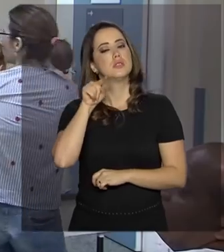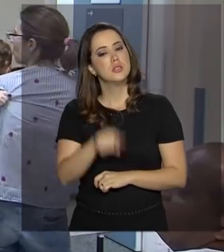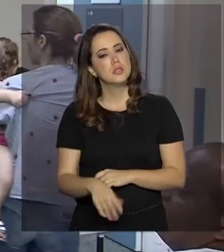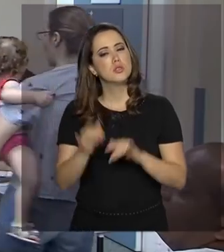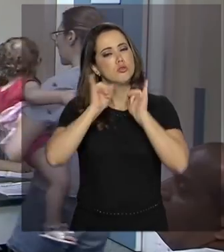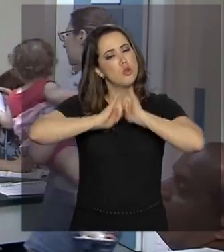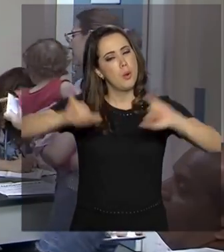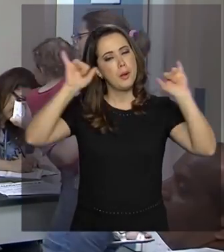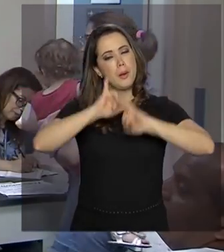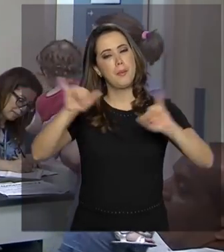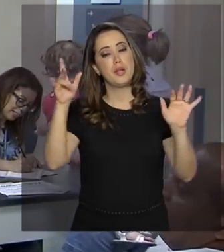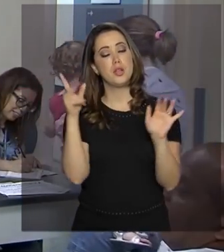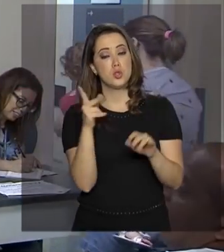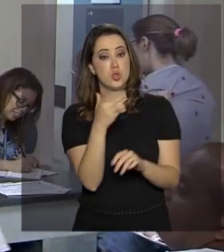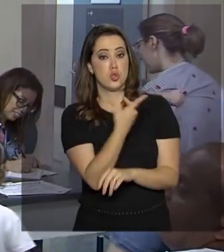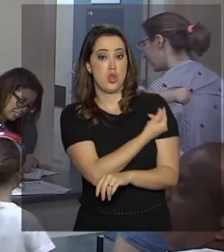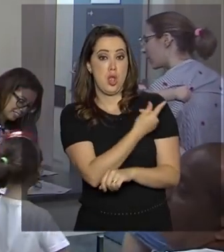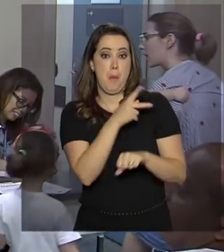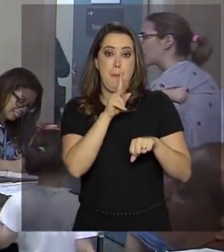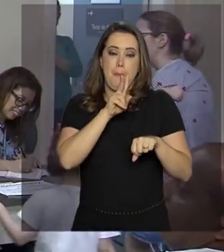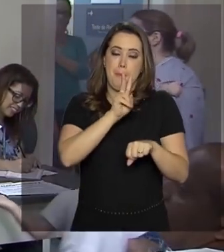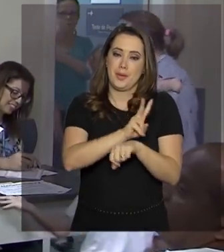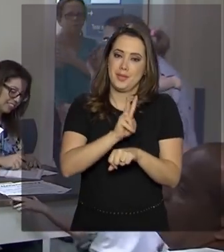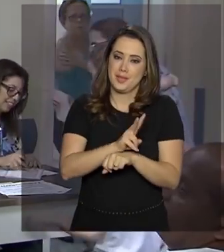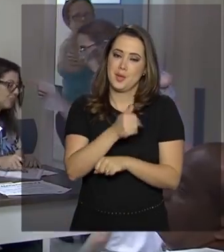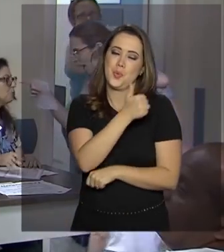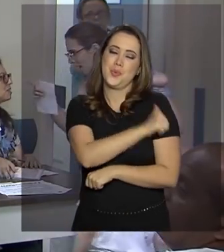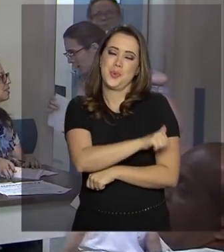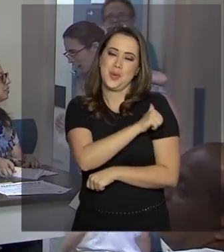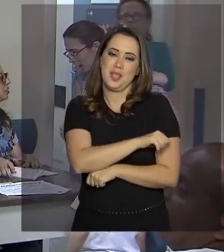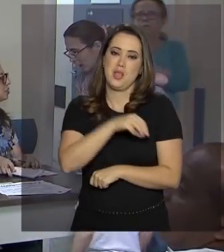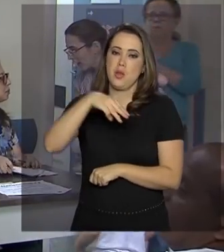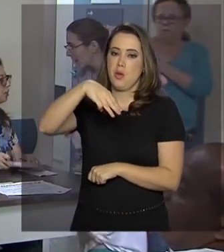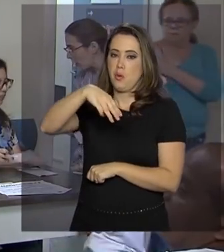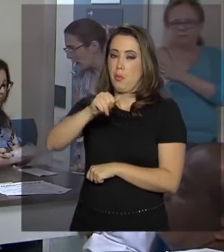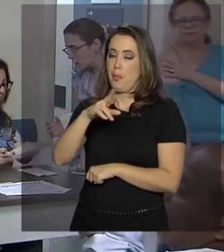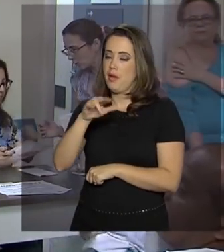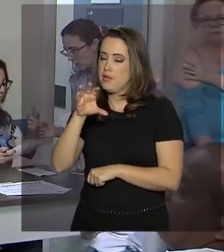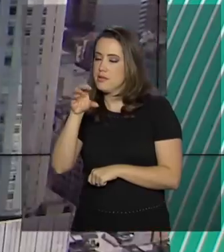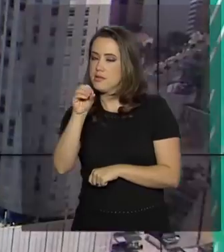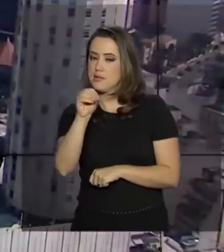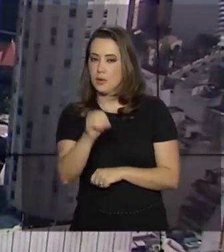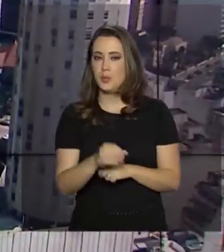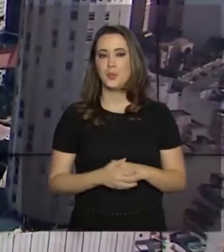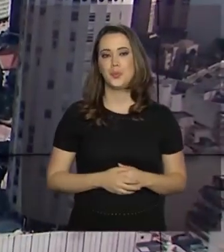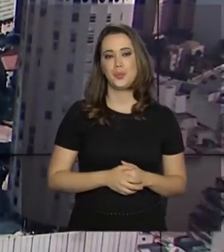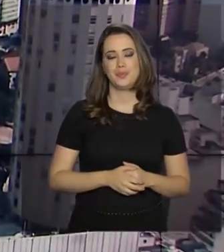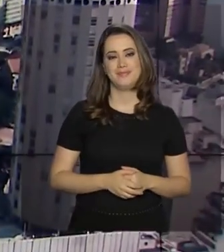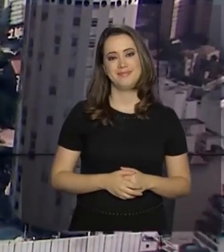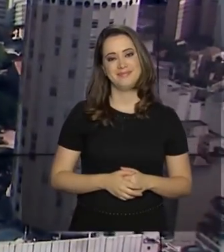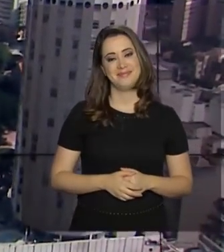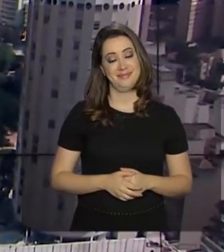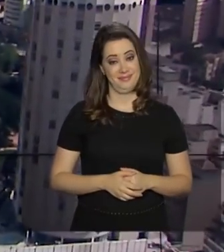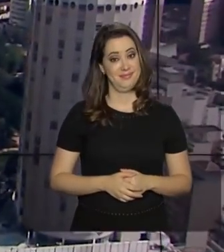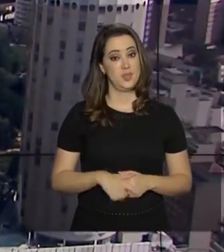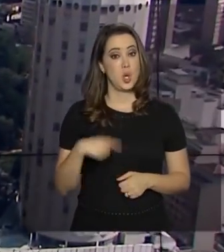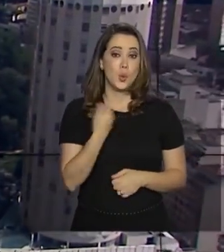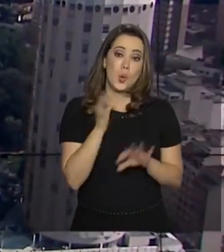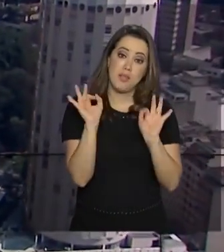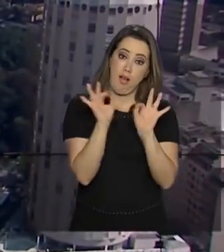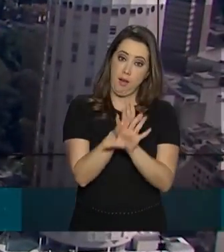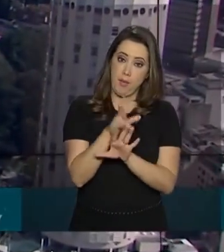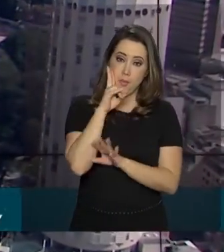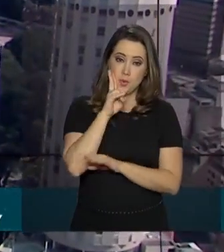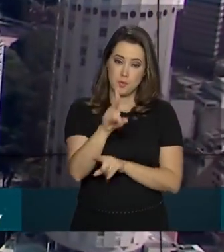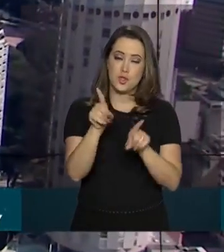de uma campanha de imunização. Do Rio de Janeiro, Marcelo Castilho, para o Governo Agora. E o Governo Agora fica por aqui.